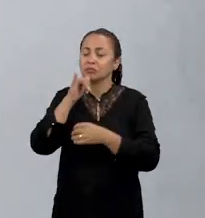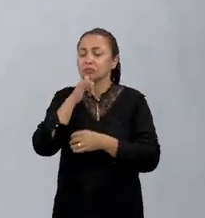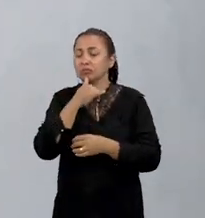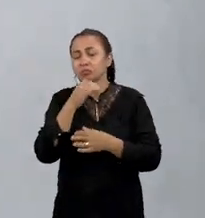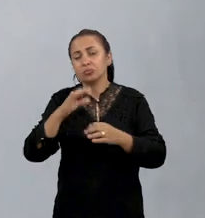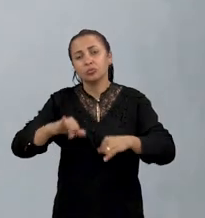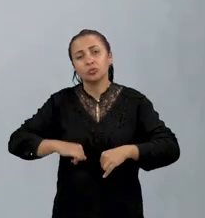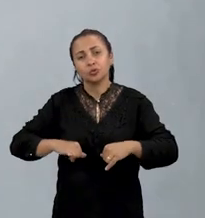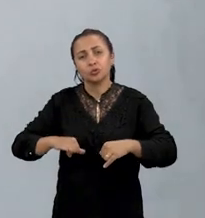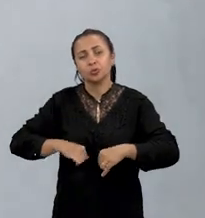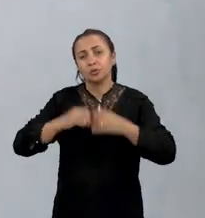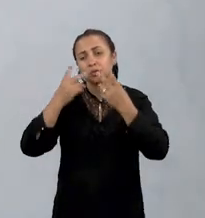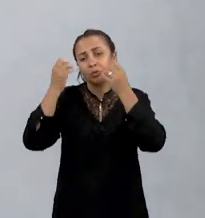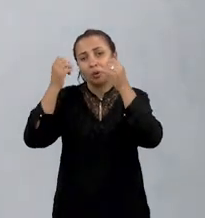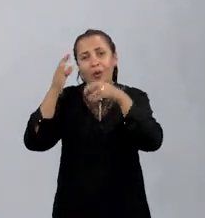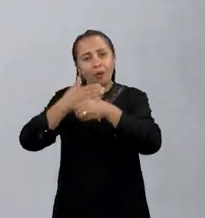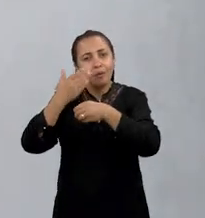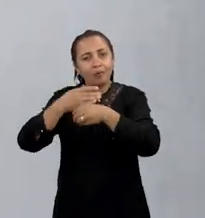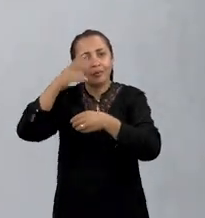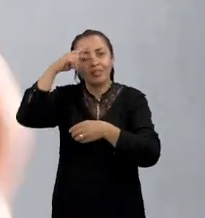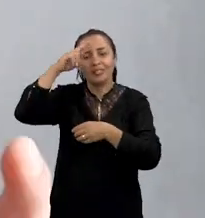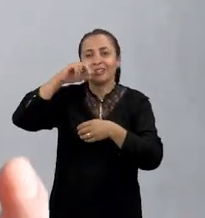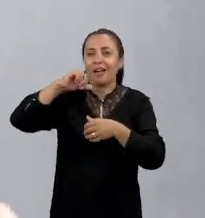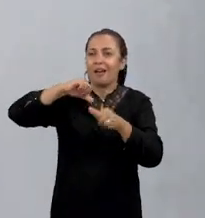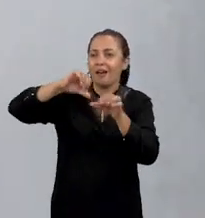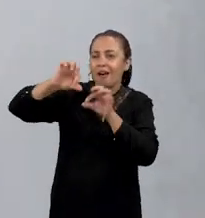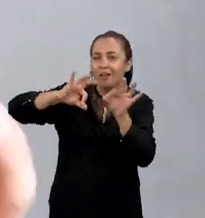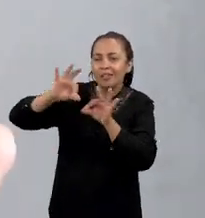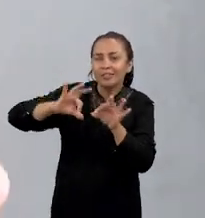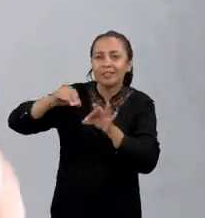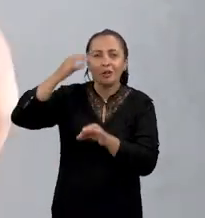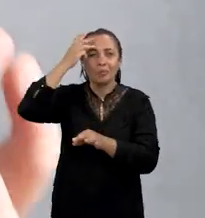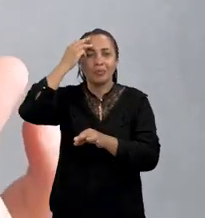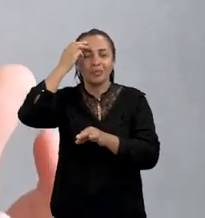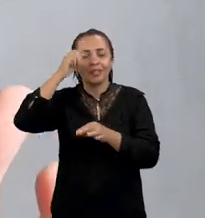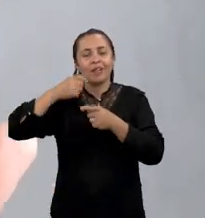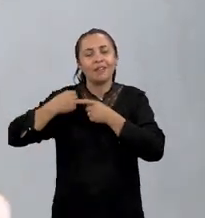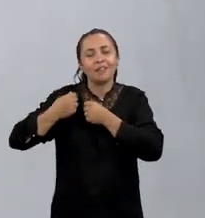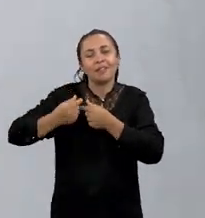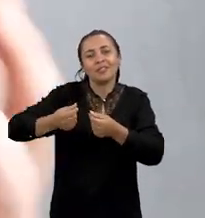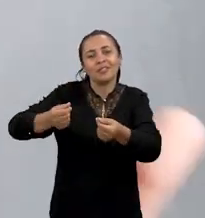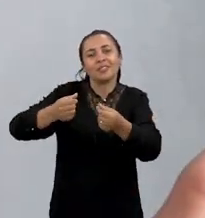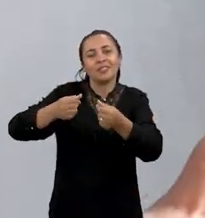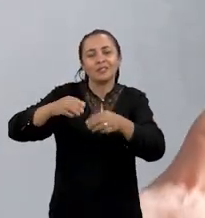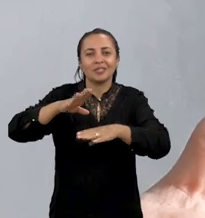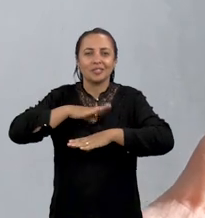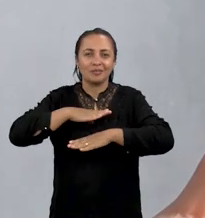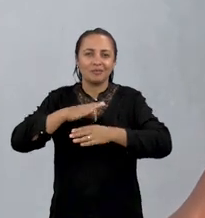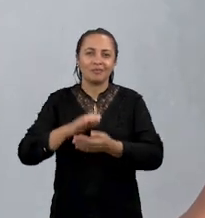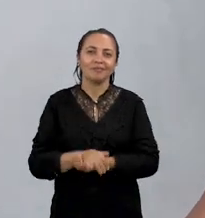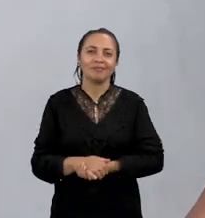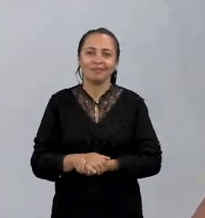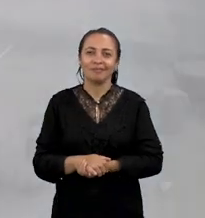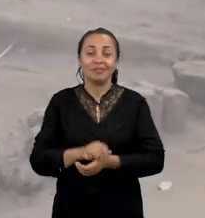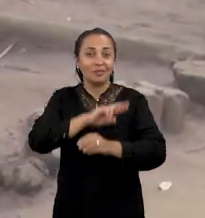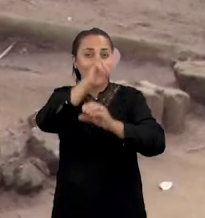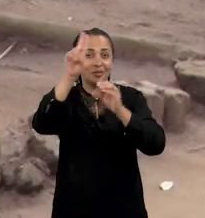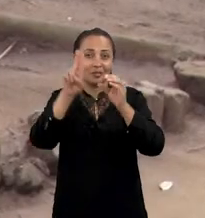lastimamos sofrimentos, construímos a história, refiguramos memórias, eternizamos momentos.